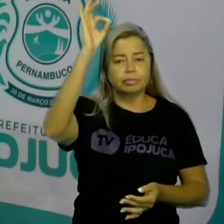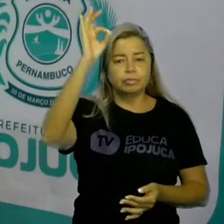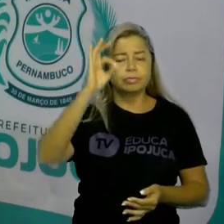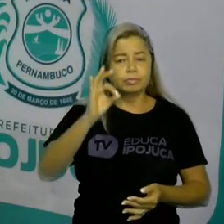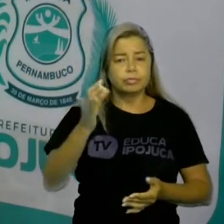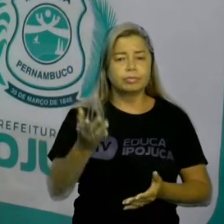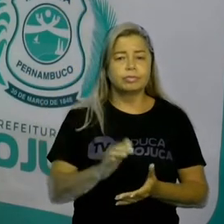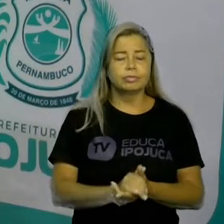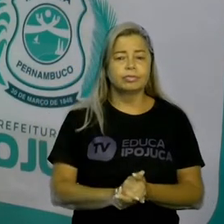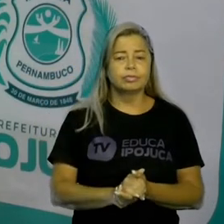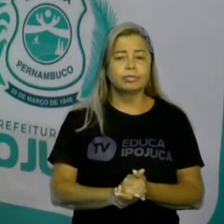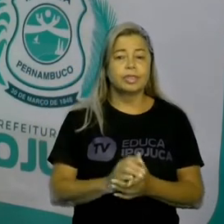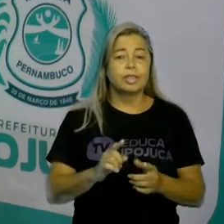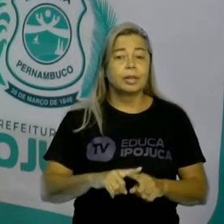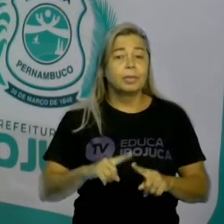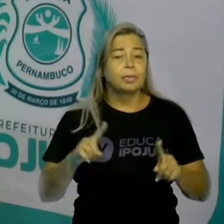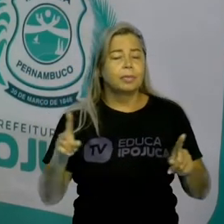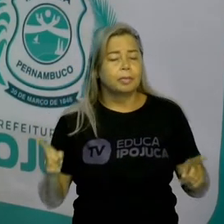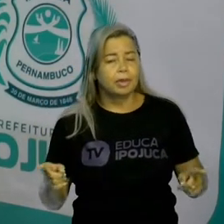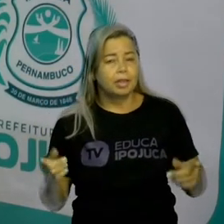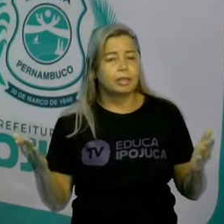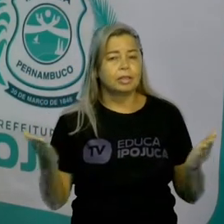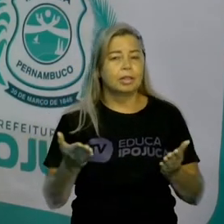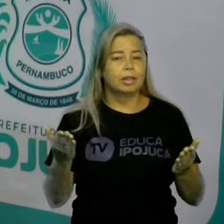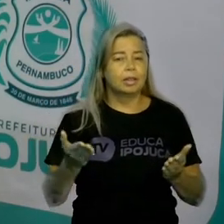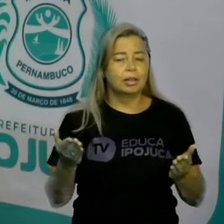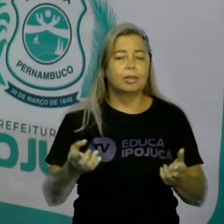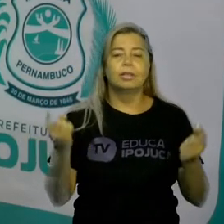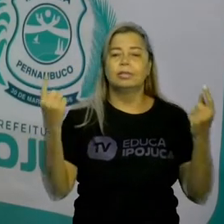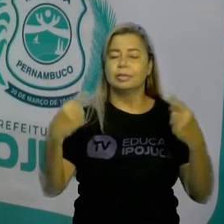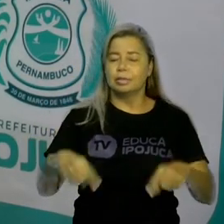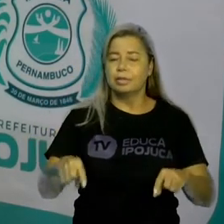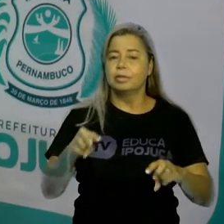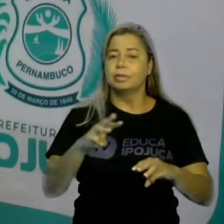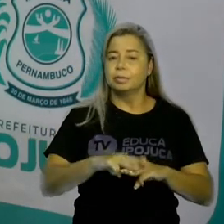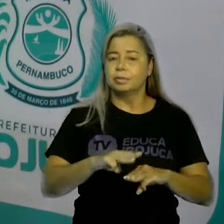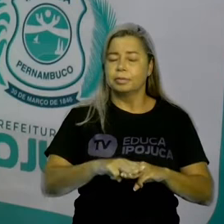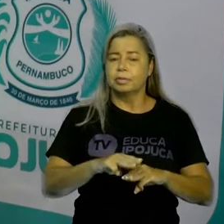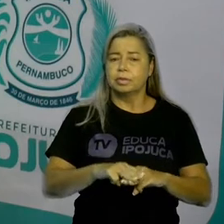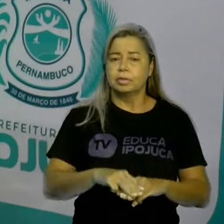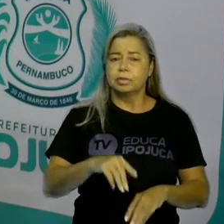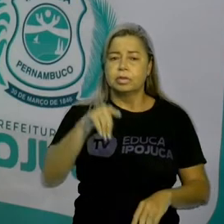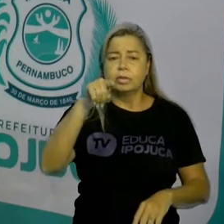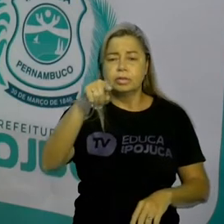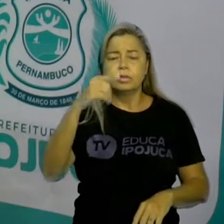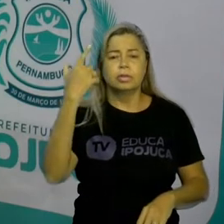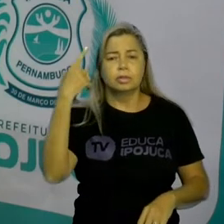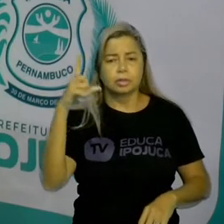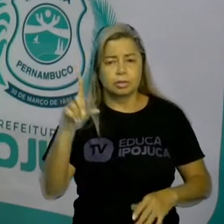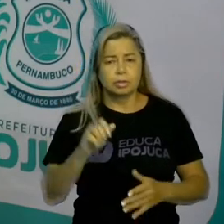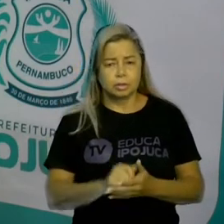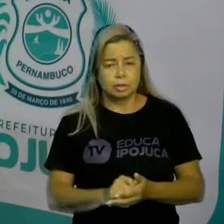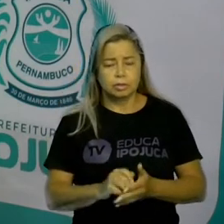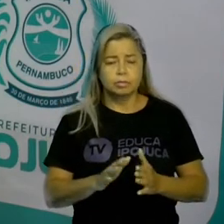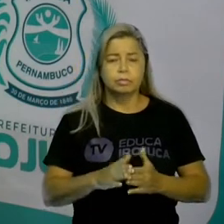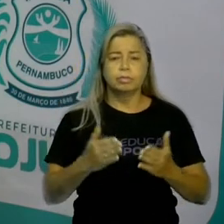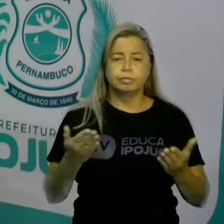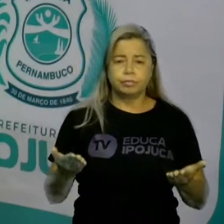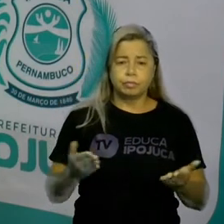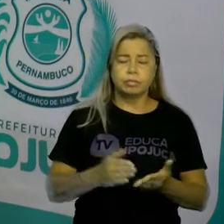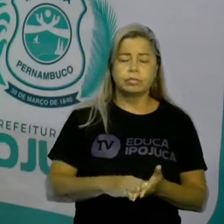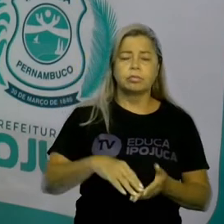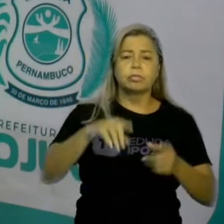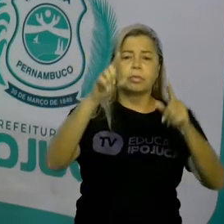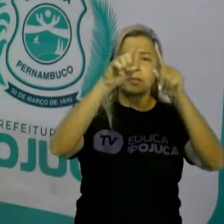Mas antes, o desafio matemático. Você conseguiu? O micro-ondas estava